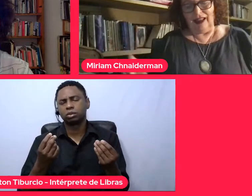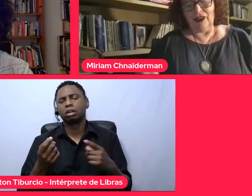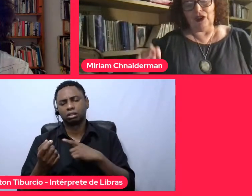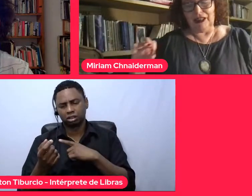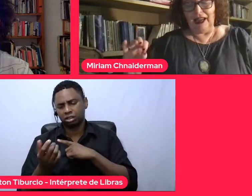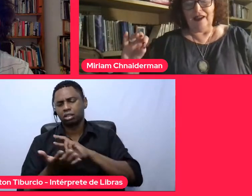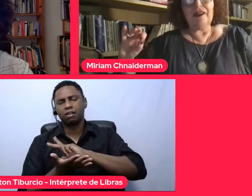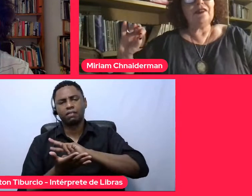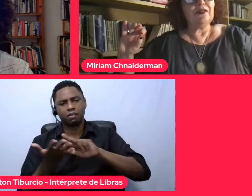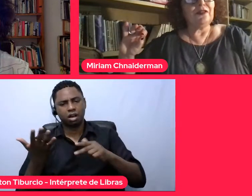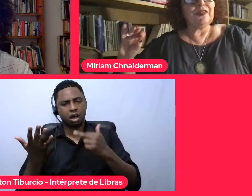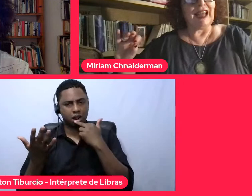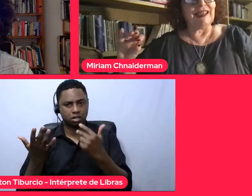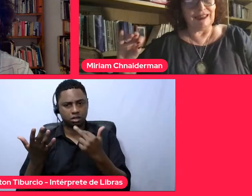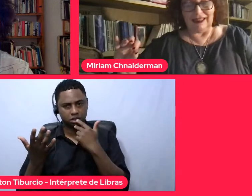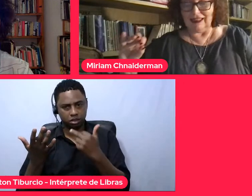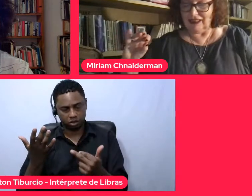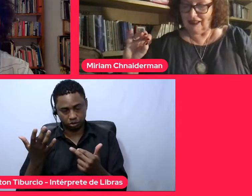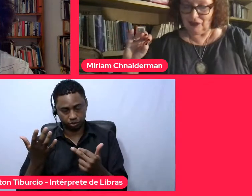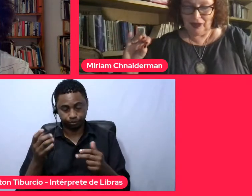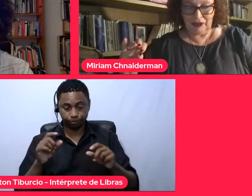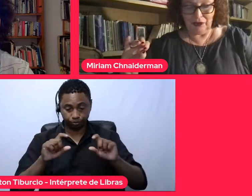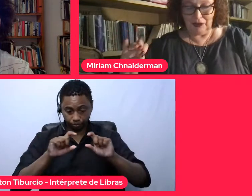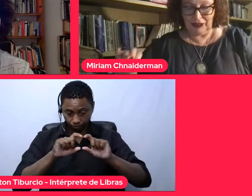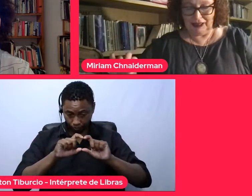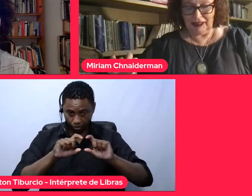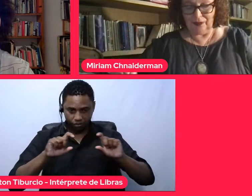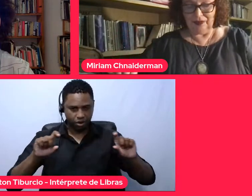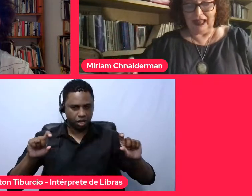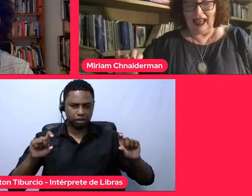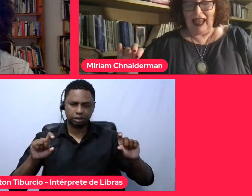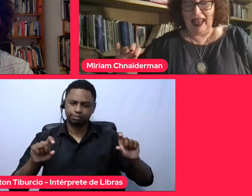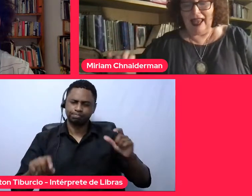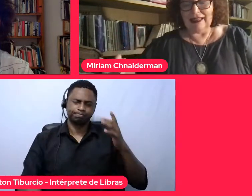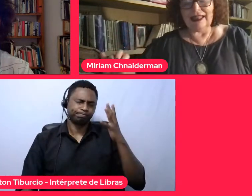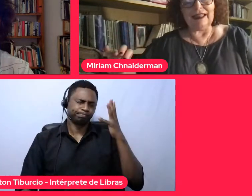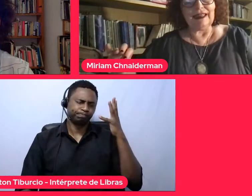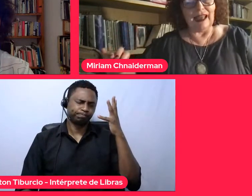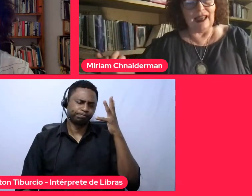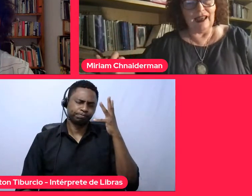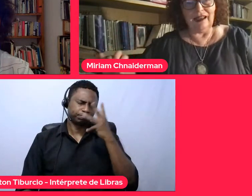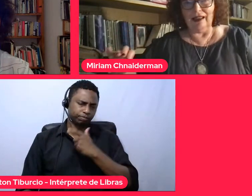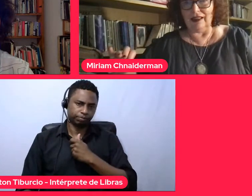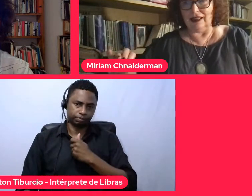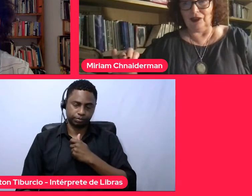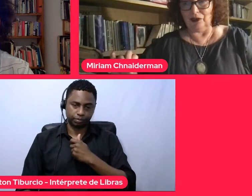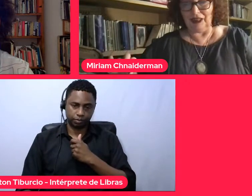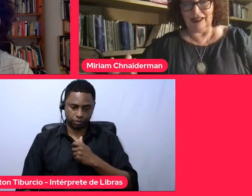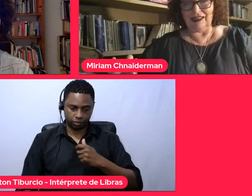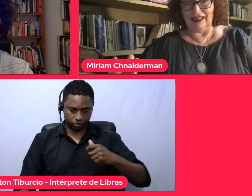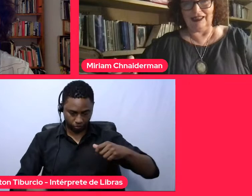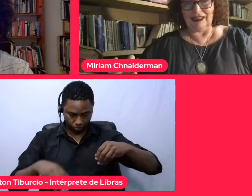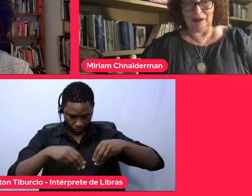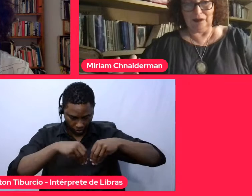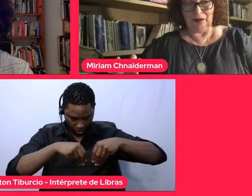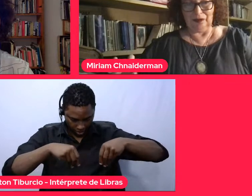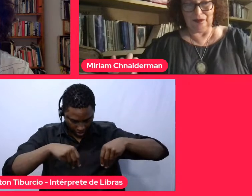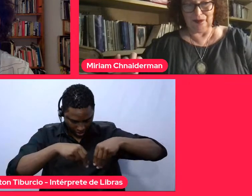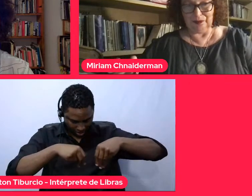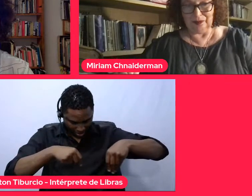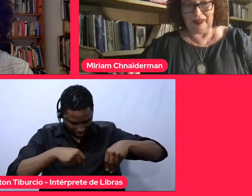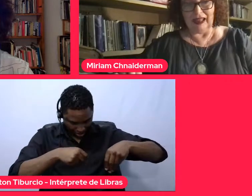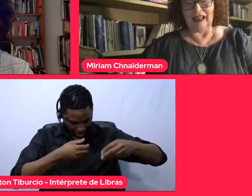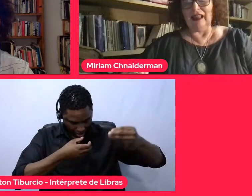E outra frase que eu acho linda, essa terra é dentro da gente.